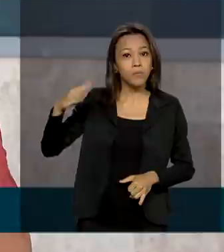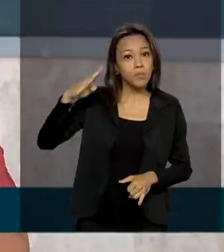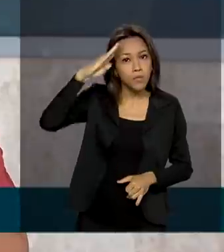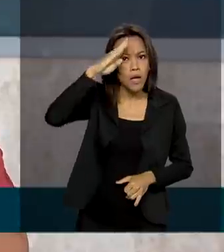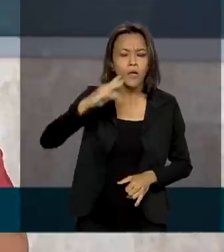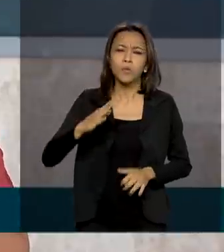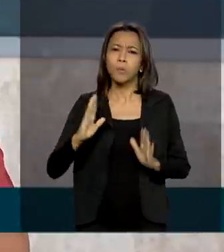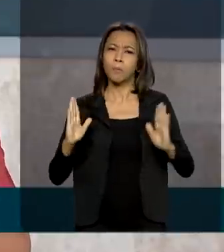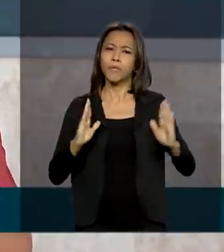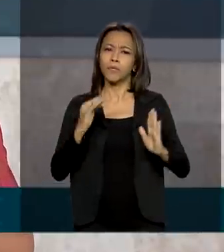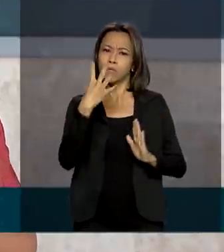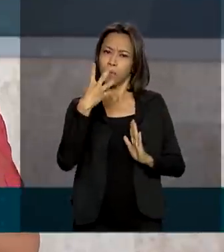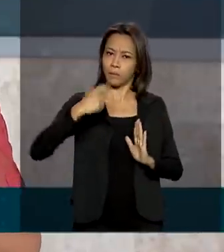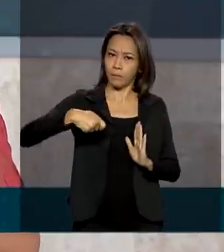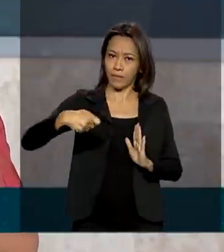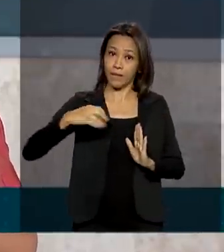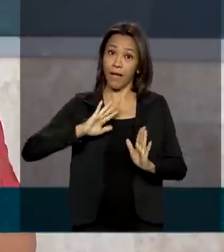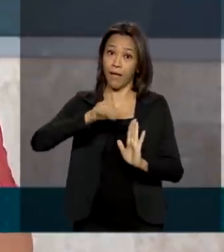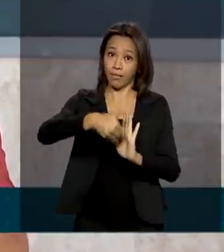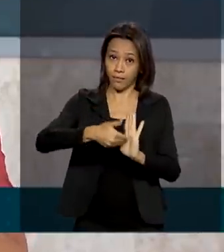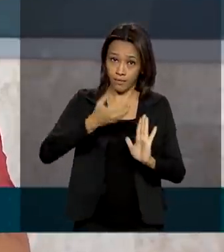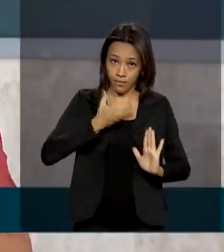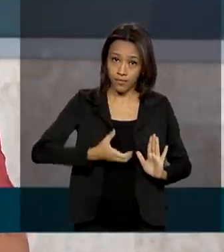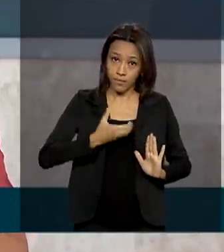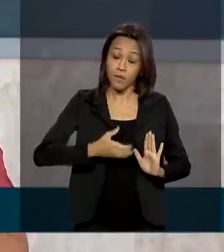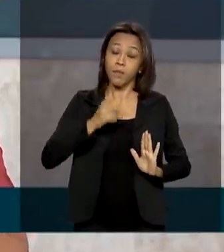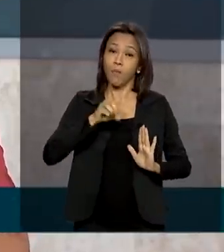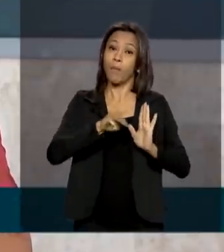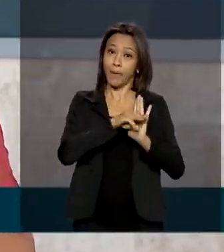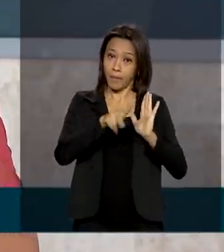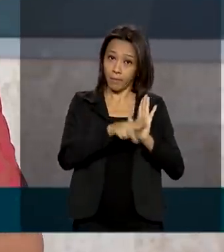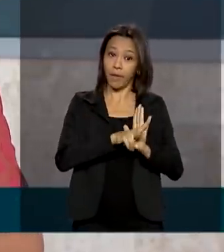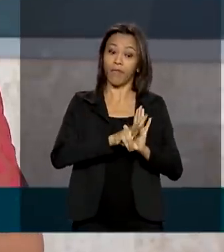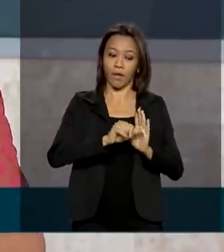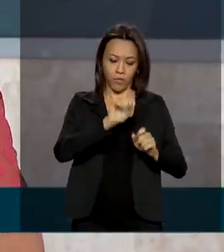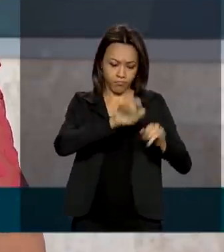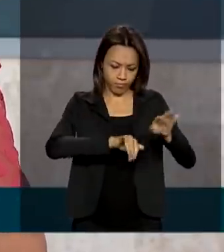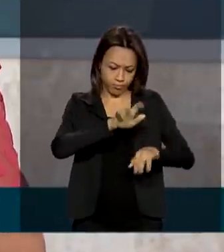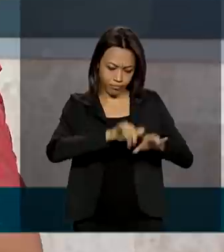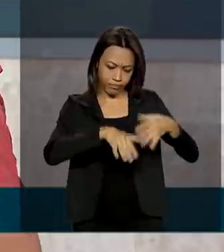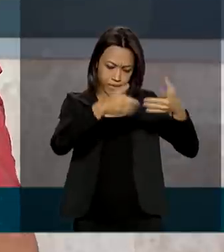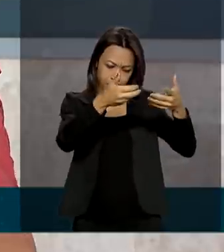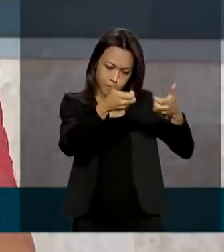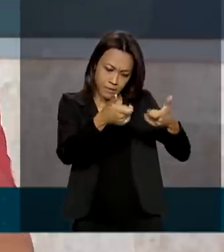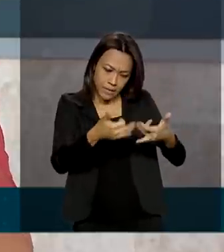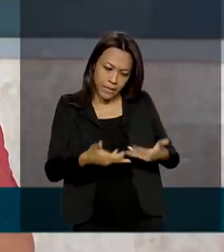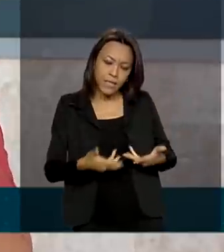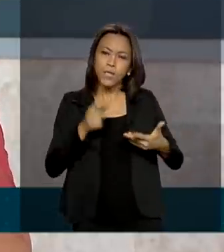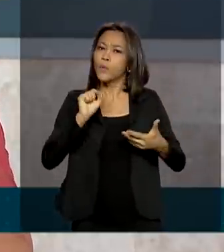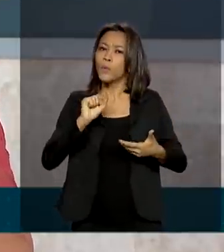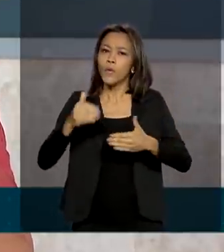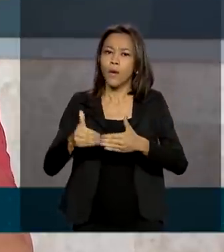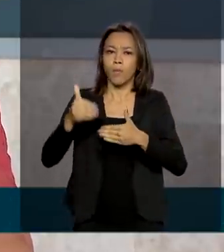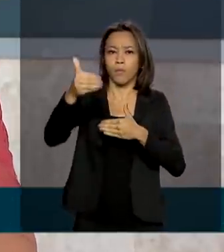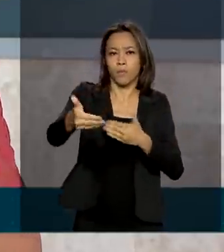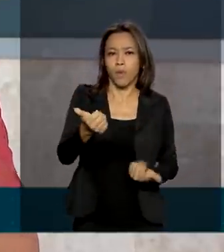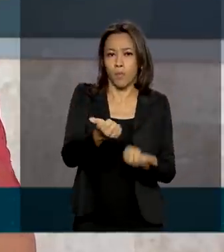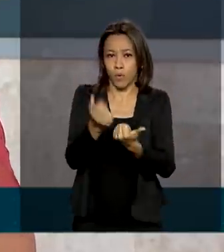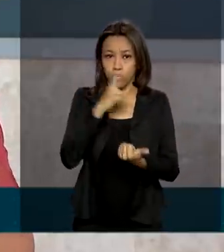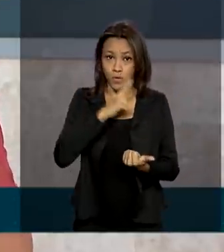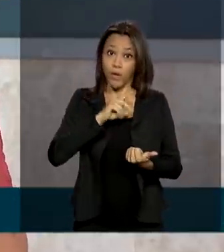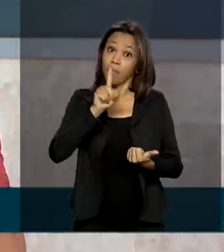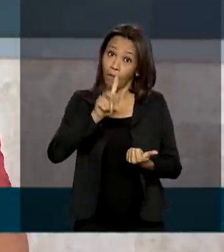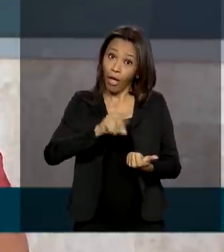até o mês de dezembro. Uma medida provisória vai ser publicada falando sobre a prorrogação desse auxílio que foi criado para atender